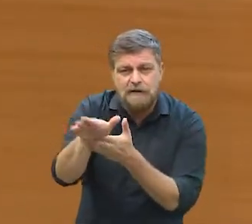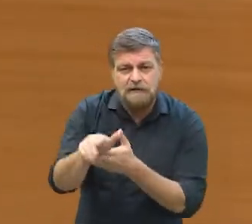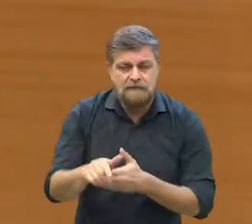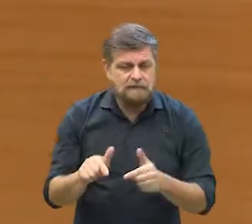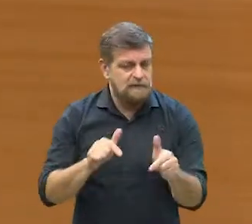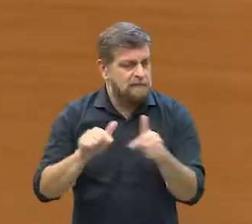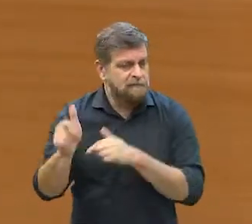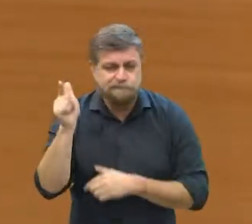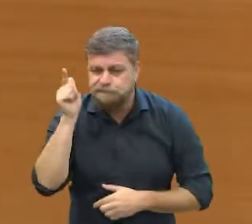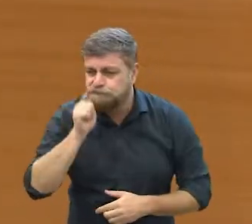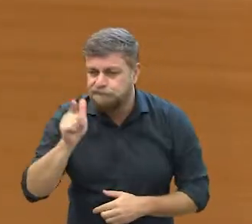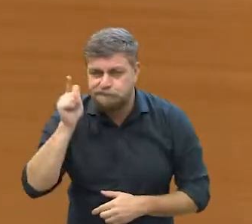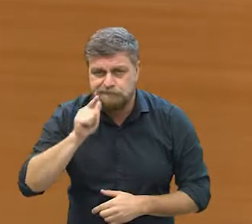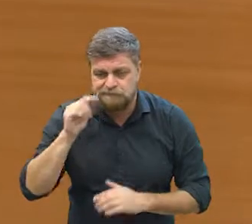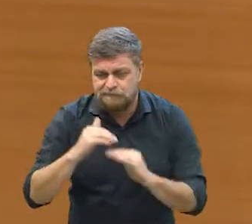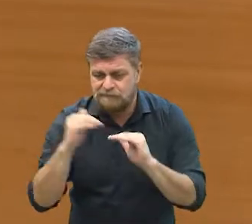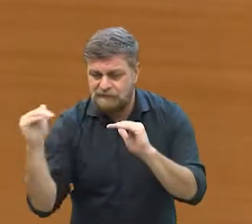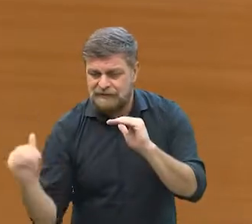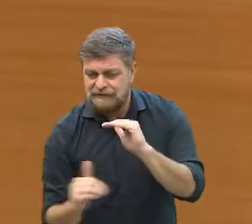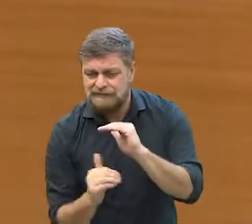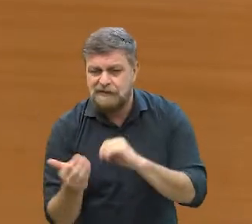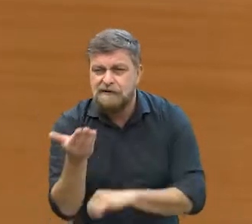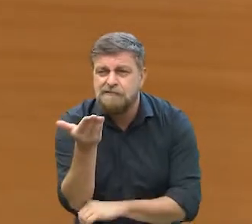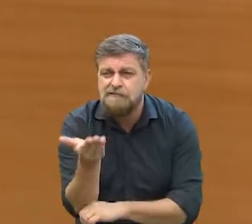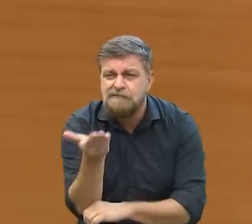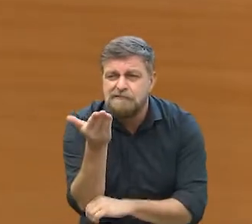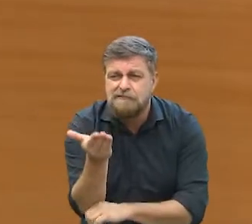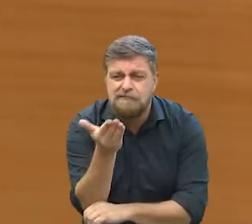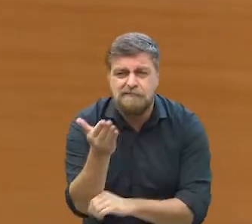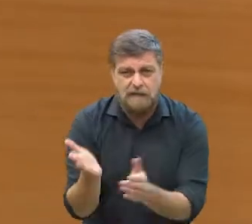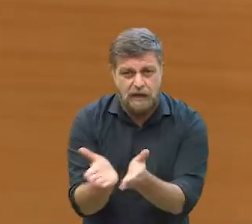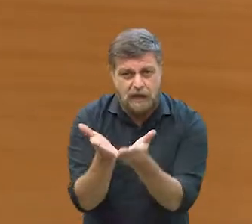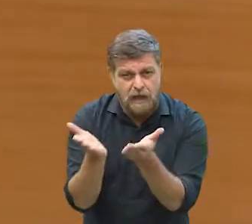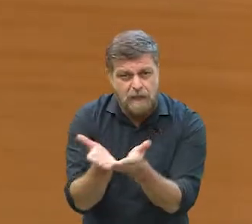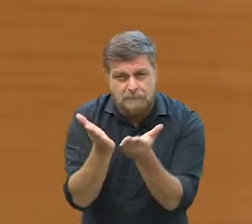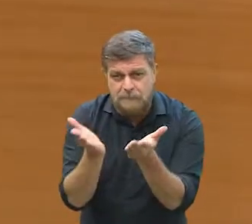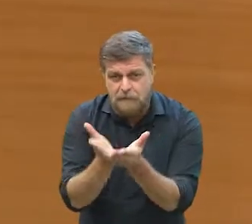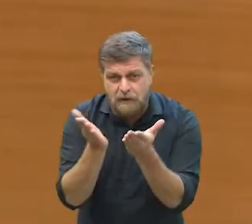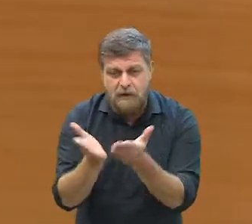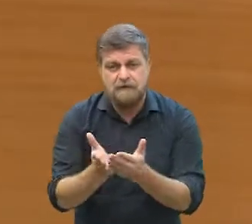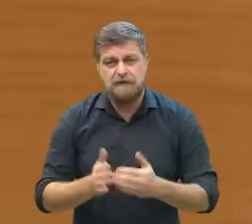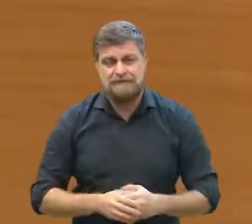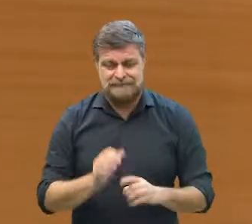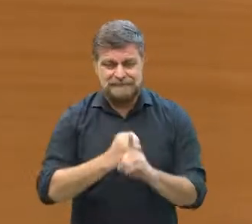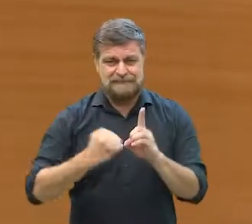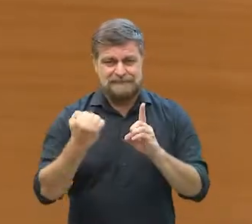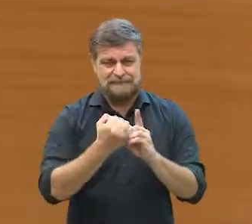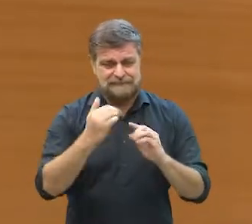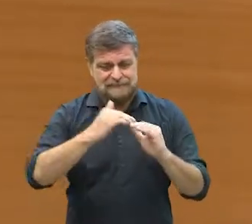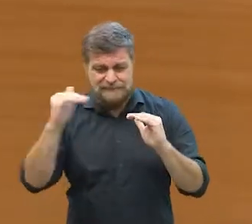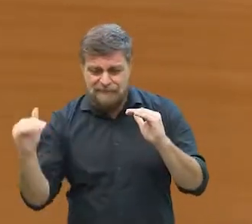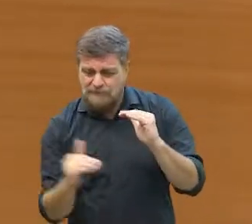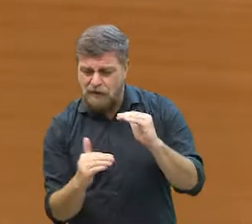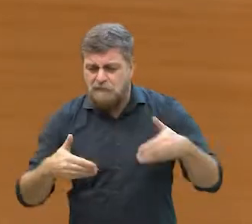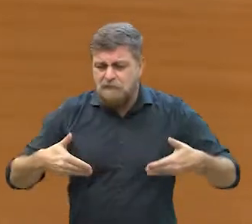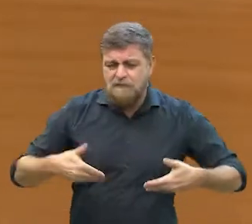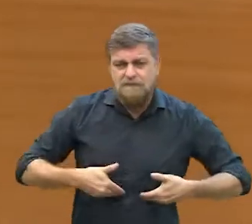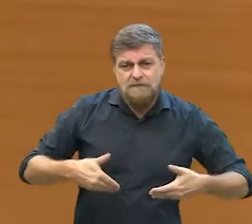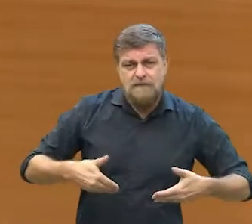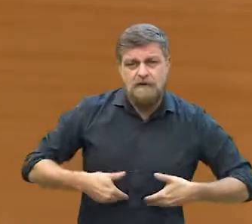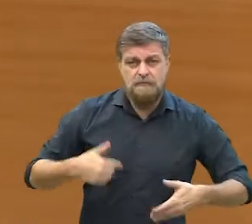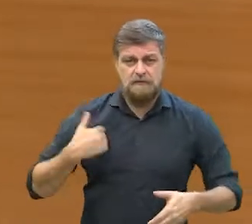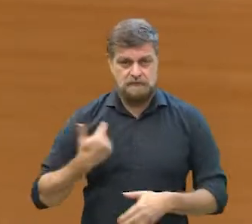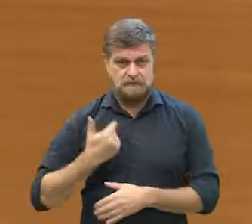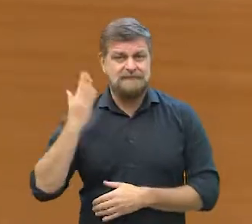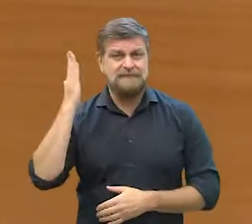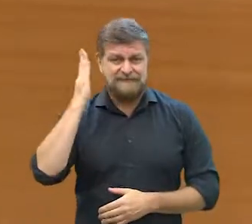conseguem trabalho, que estão na pobreza extrema, que estão em situação de vulnerabilidade, estão passando fome. A gente